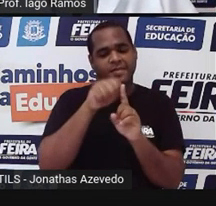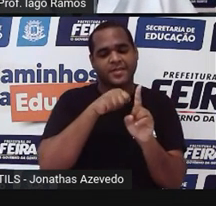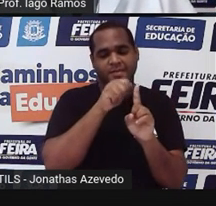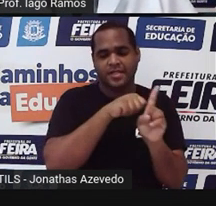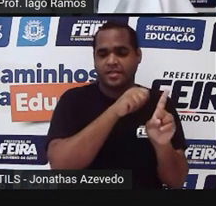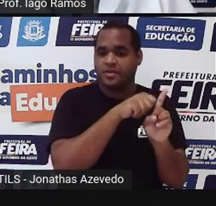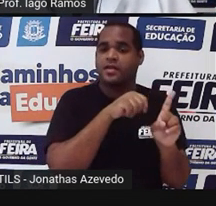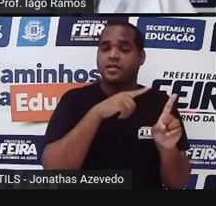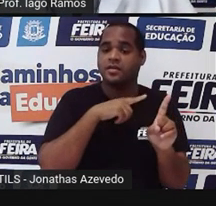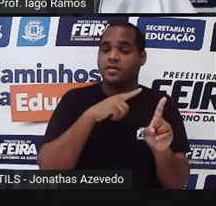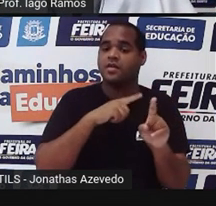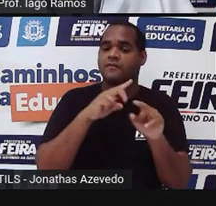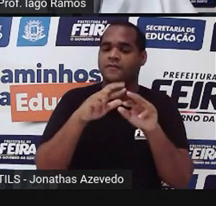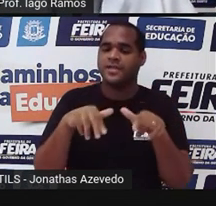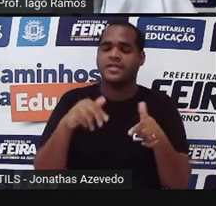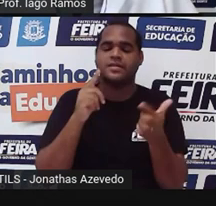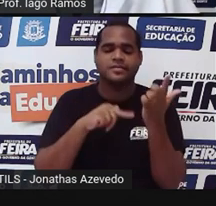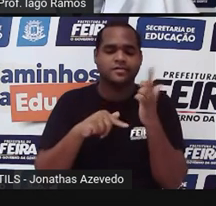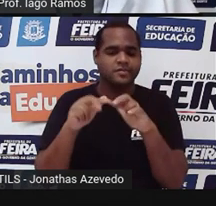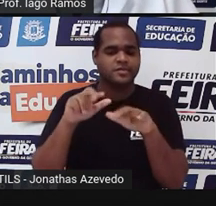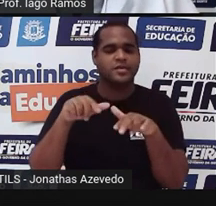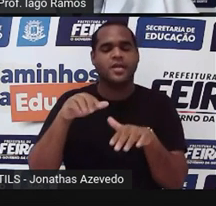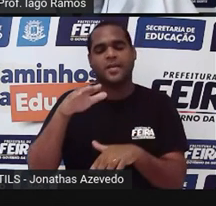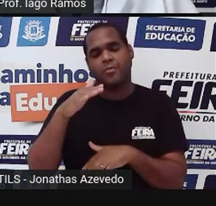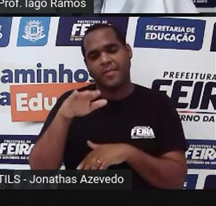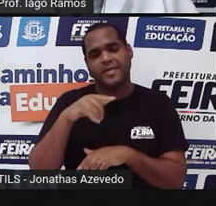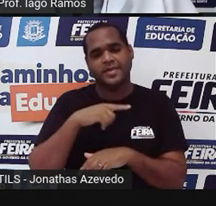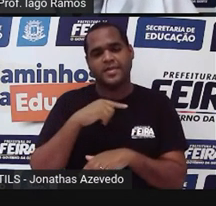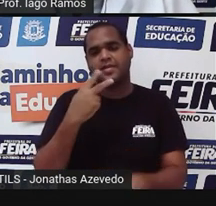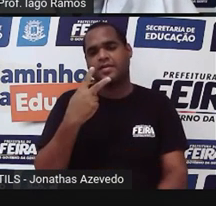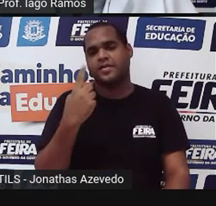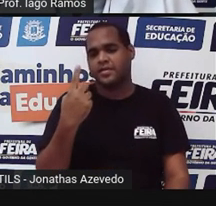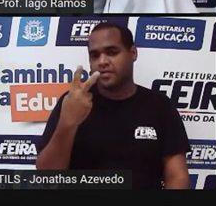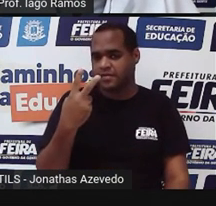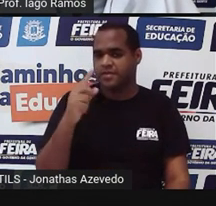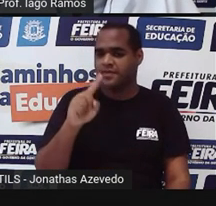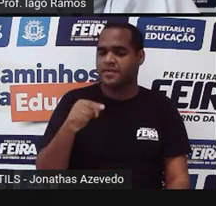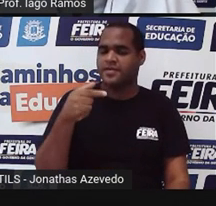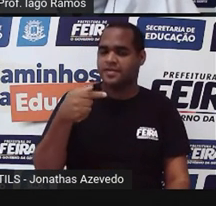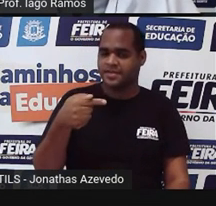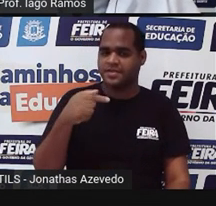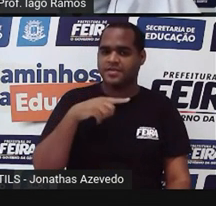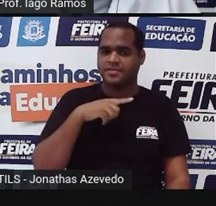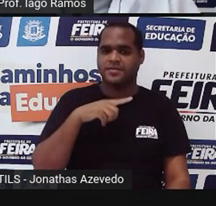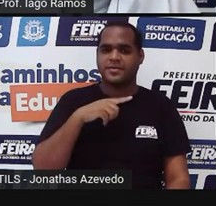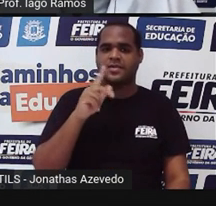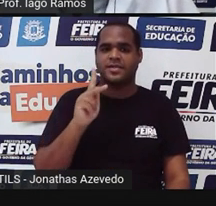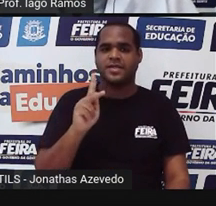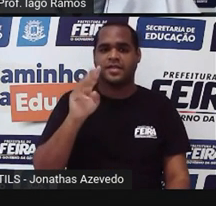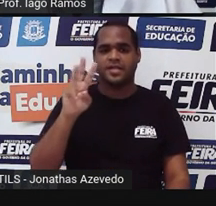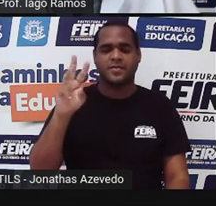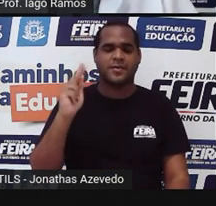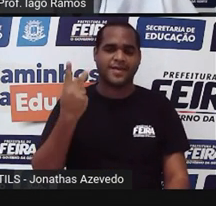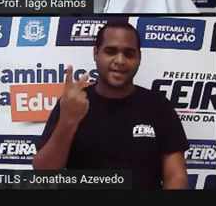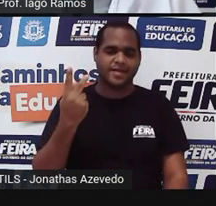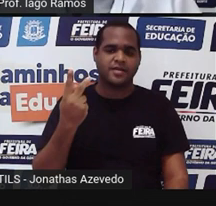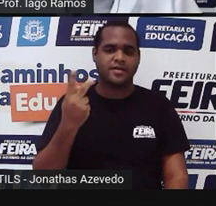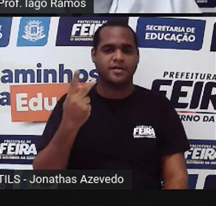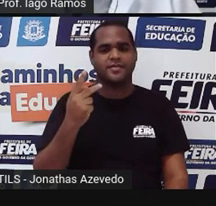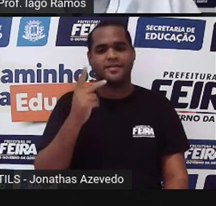você estivesse consumindo mais ou menos 212,7 kWh de energia